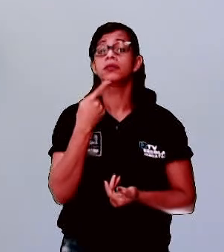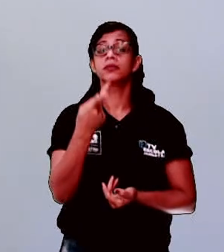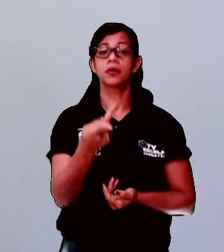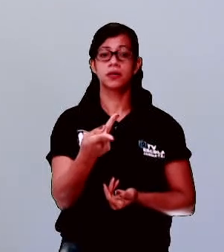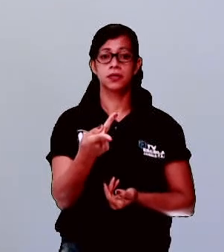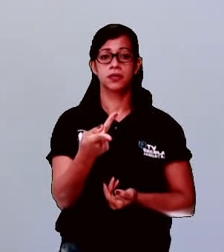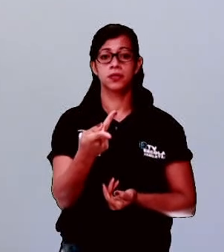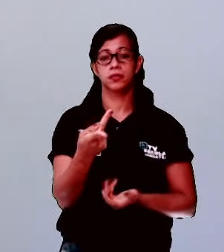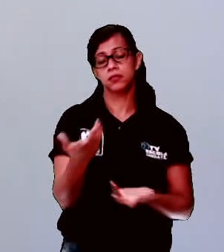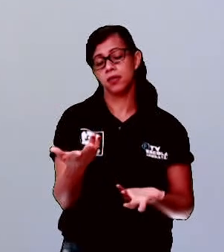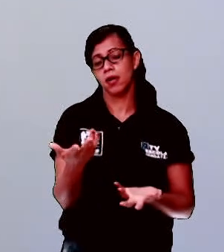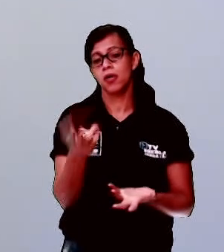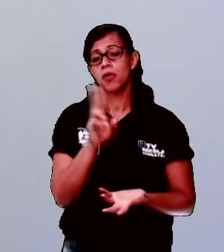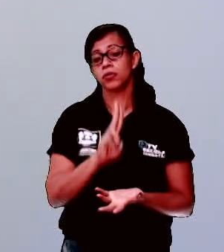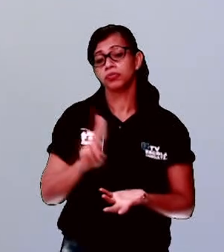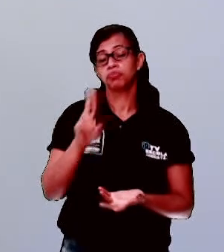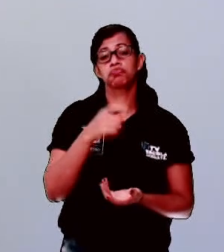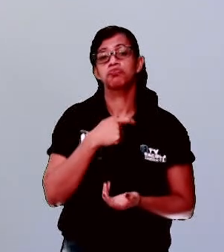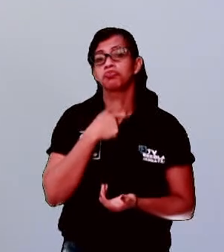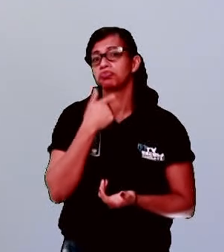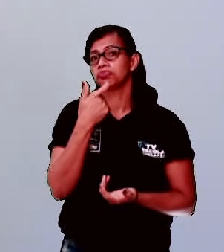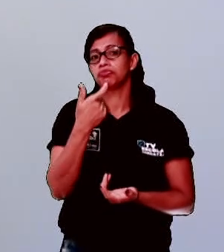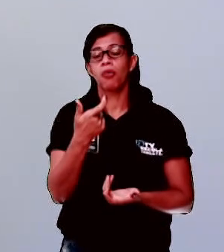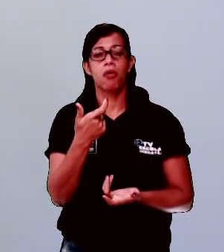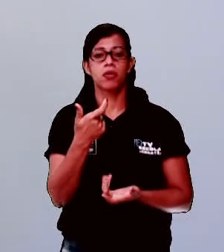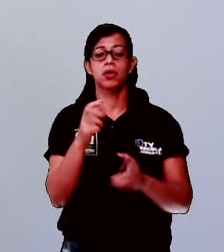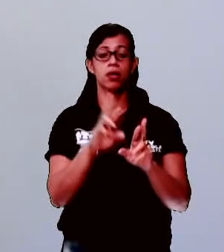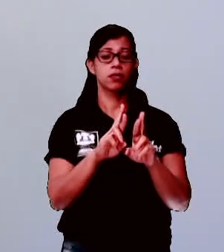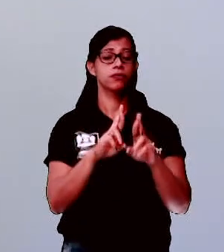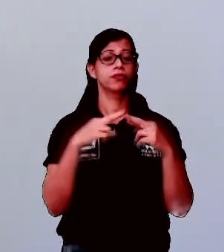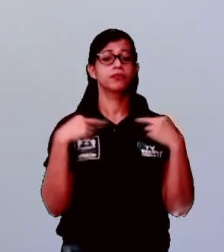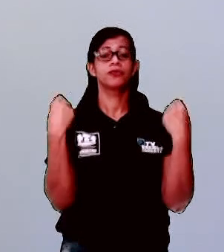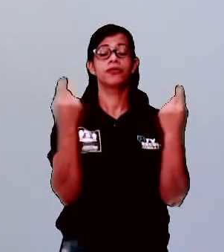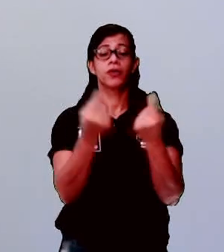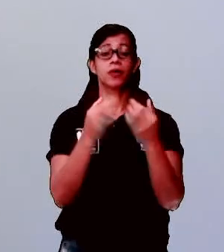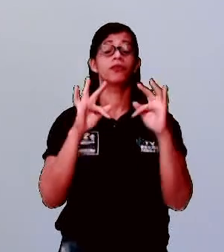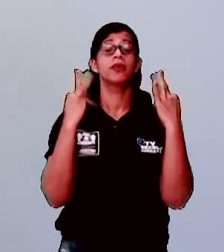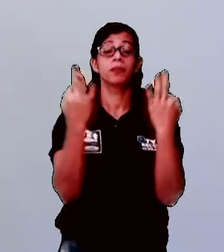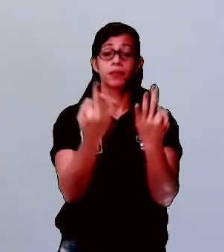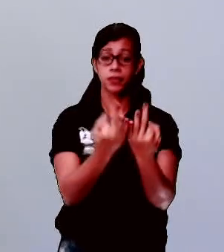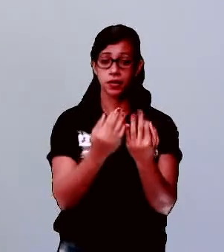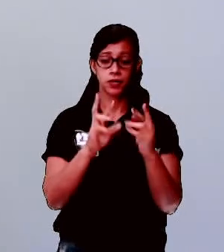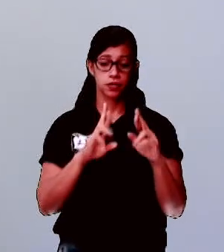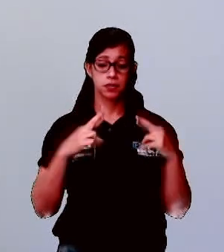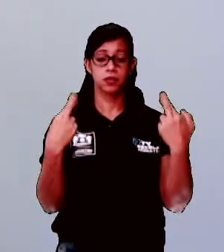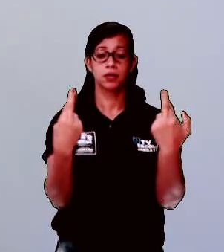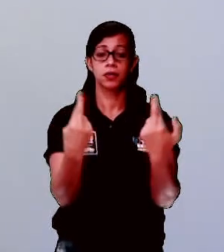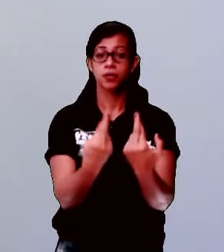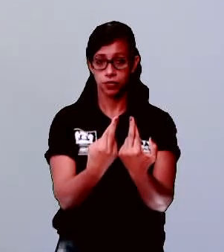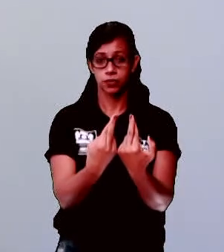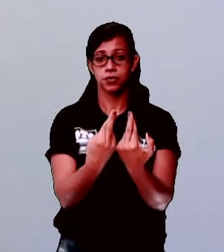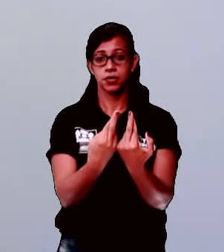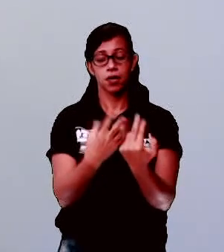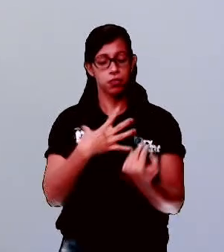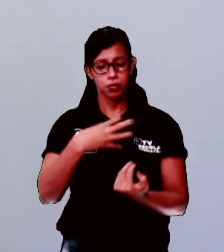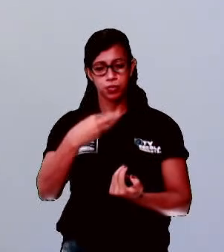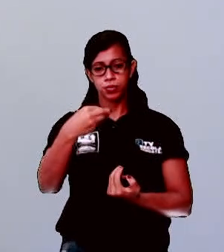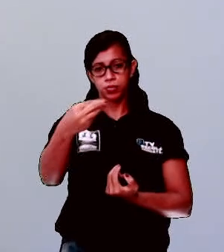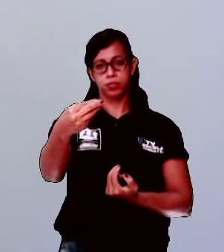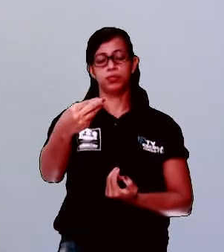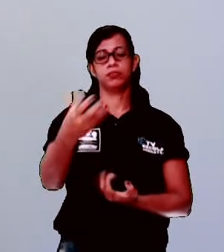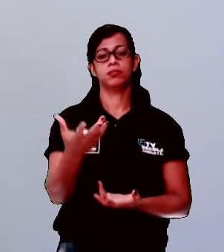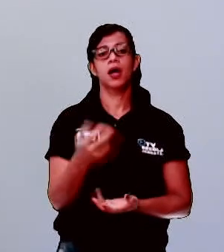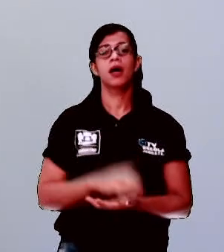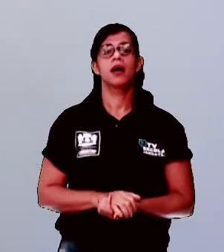Os avós, os pais se reúnem e vão passando para os filhos, para os netos. E é tão interessante, é tão gostoso a gente